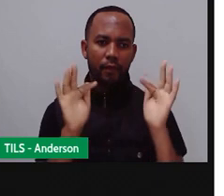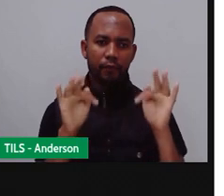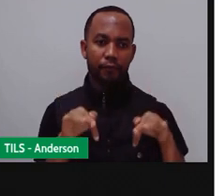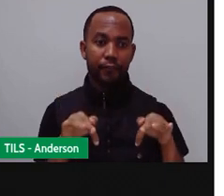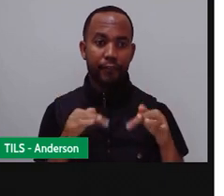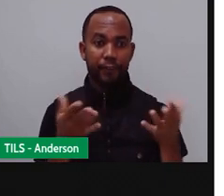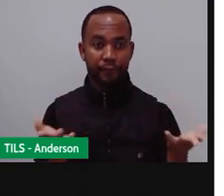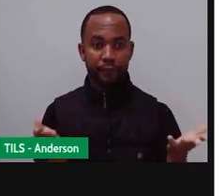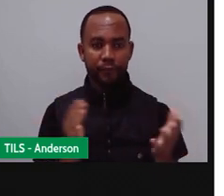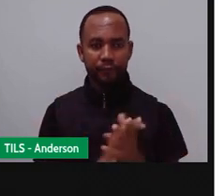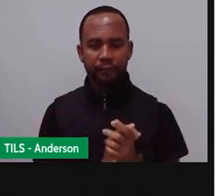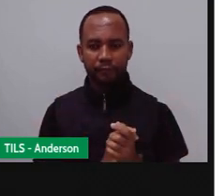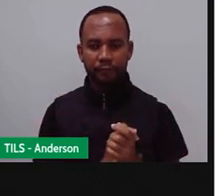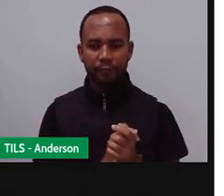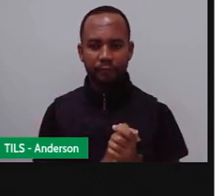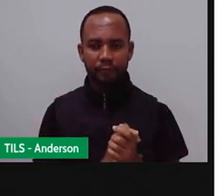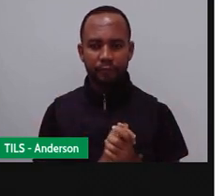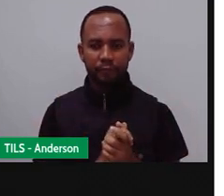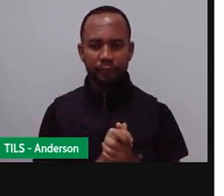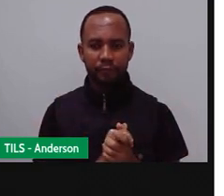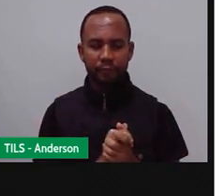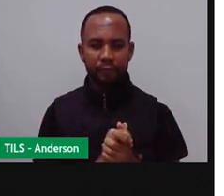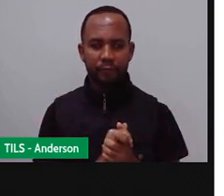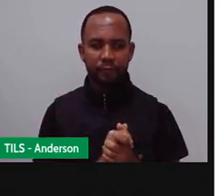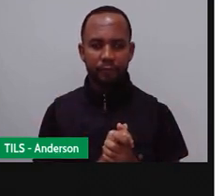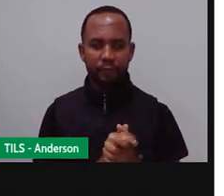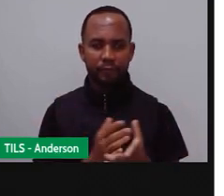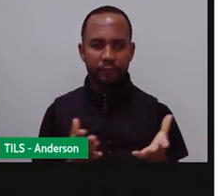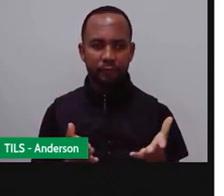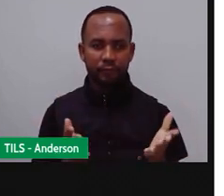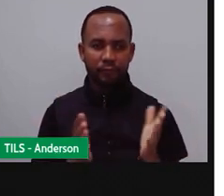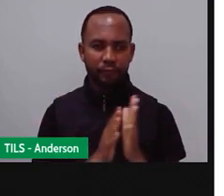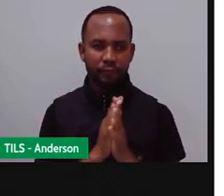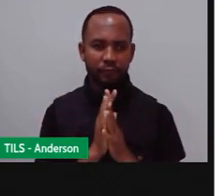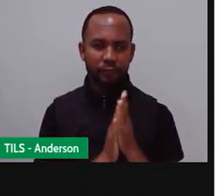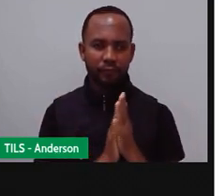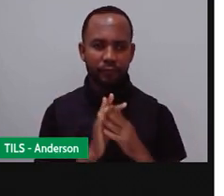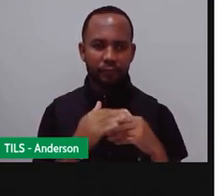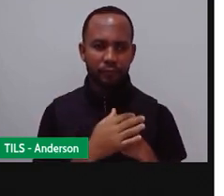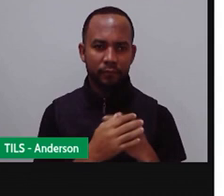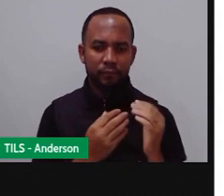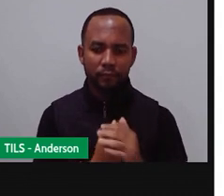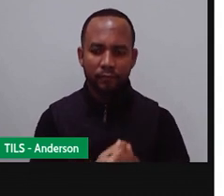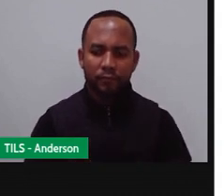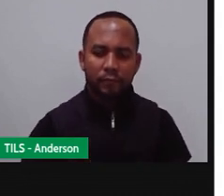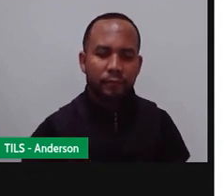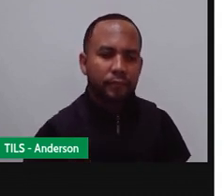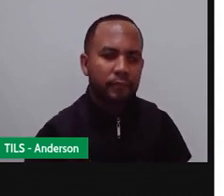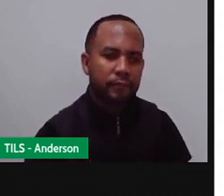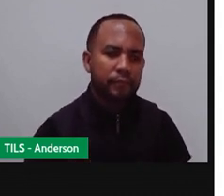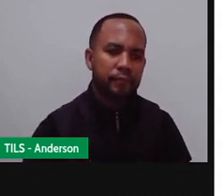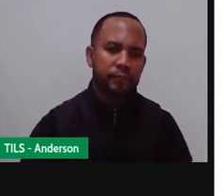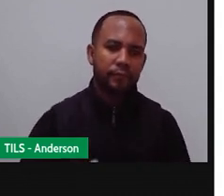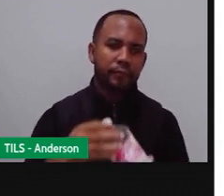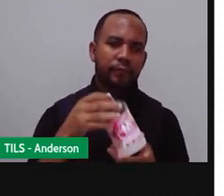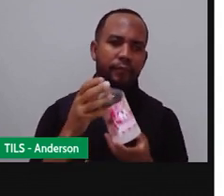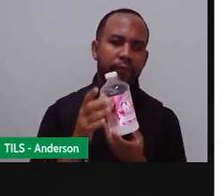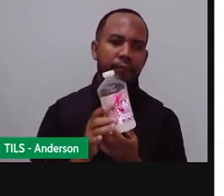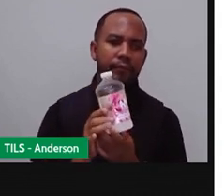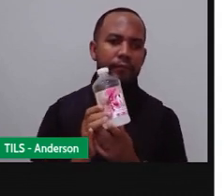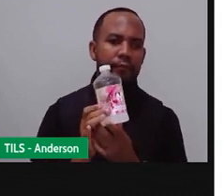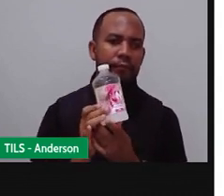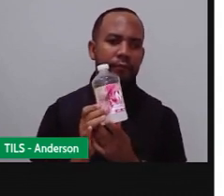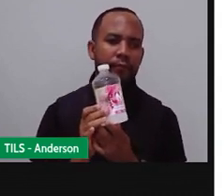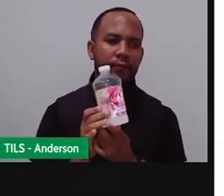aqui, Anderson, em mais uma aula. E o que, gente? Lavar uma mão, lavar outra, lavar uma